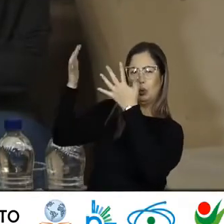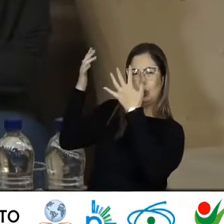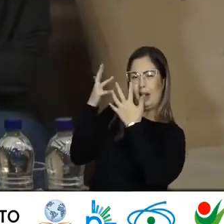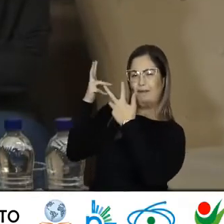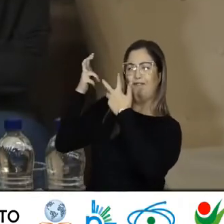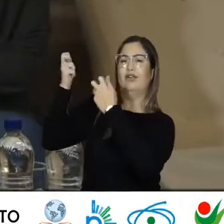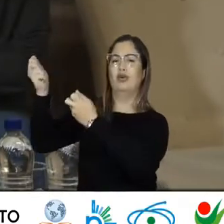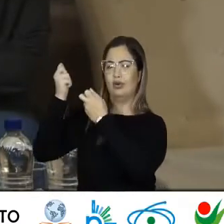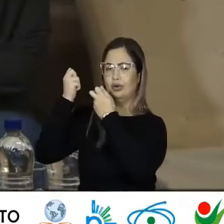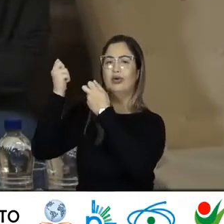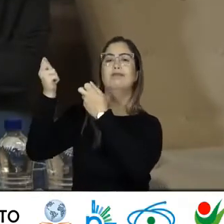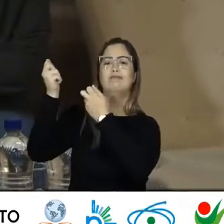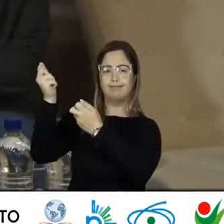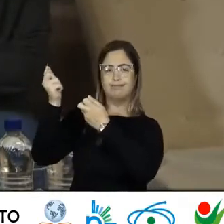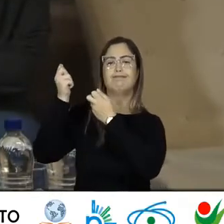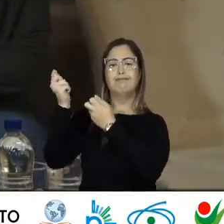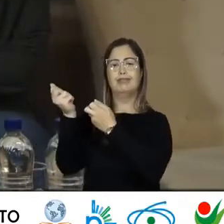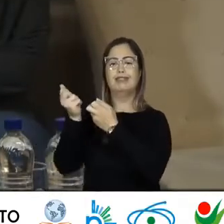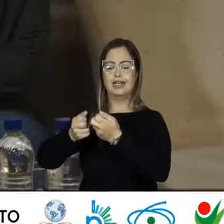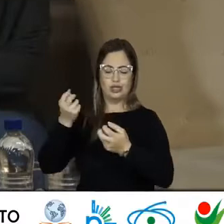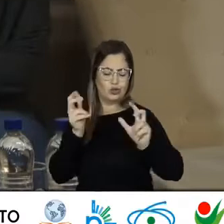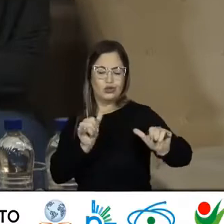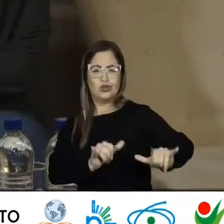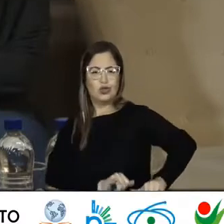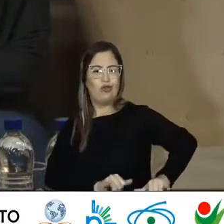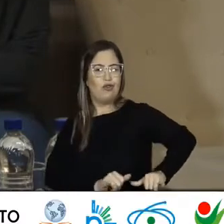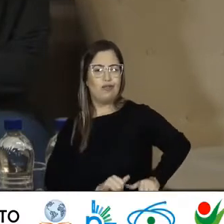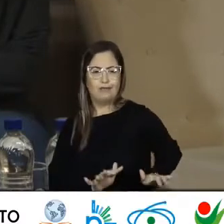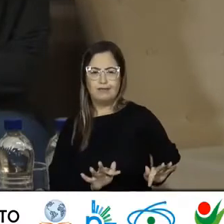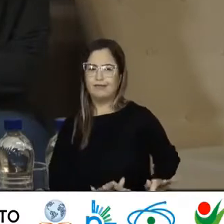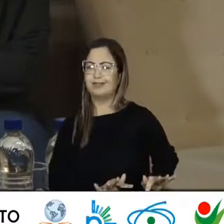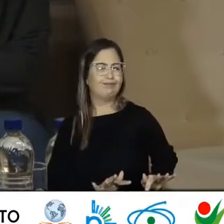intensa Um sangramento Que não vai parar